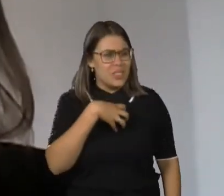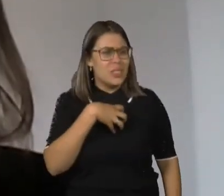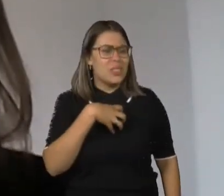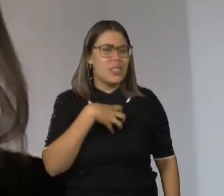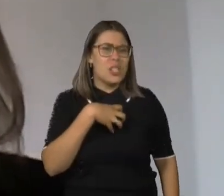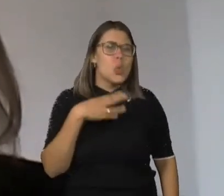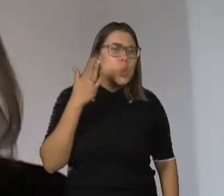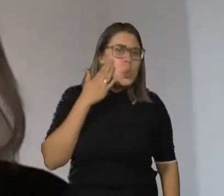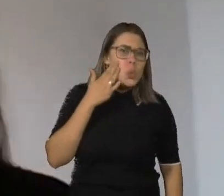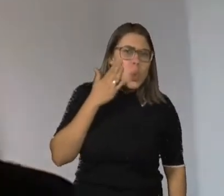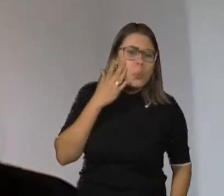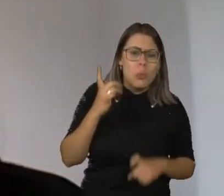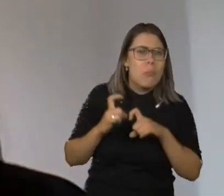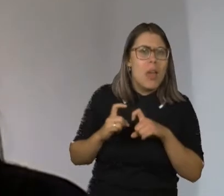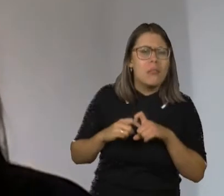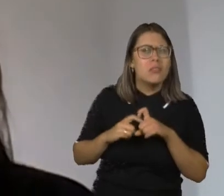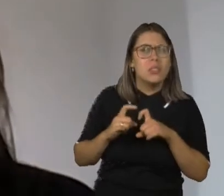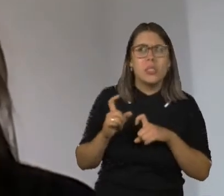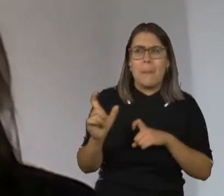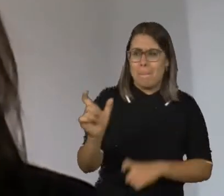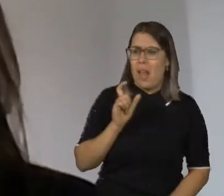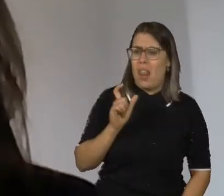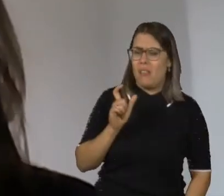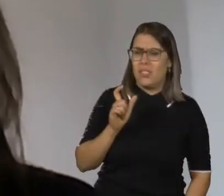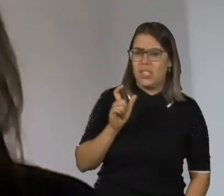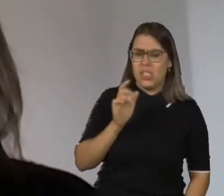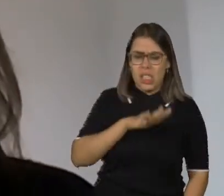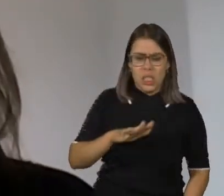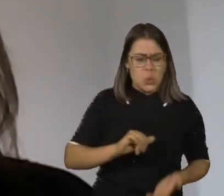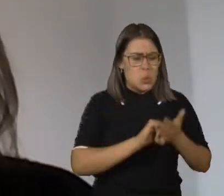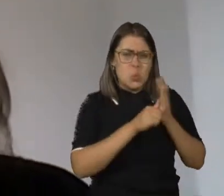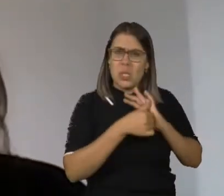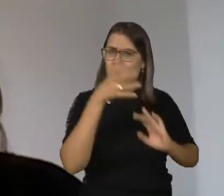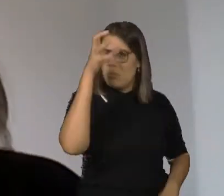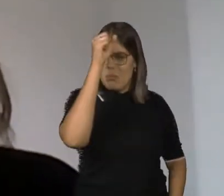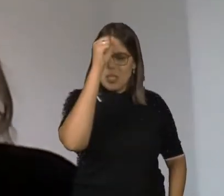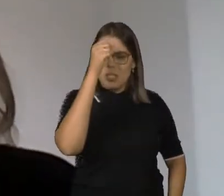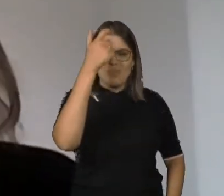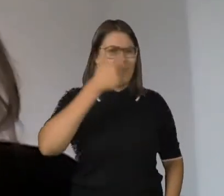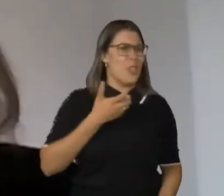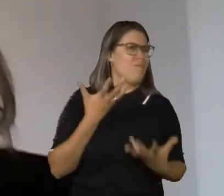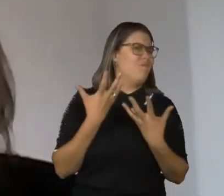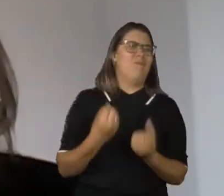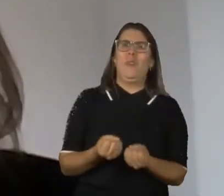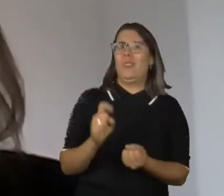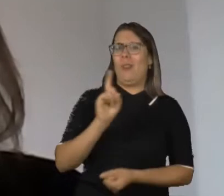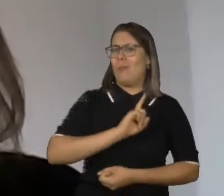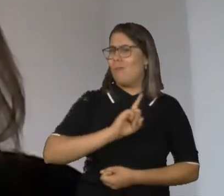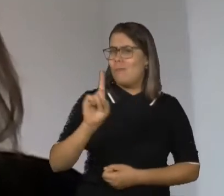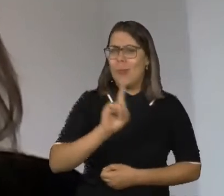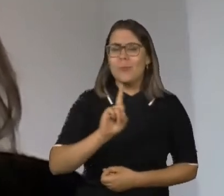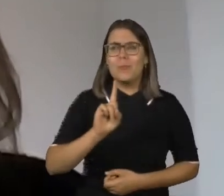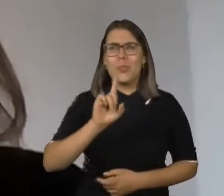soube dessa sentença, uma certa dificuldade de aceitação, uma dúvida. E